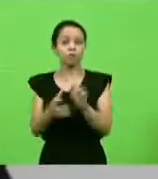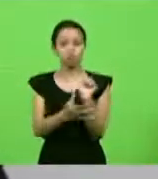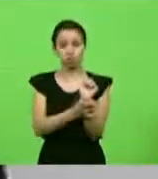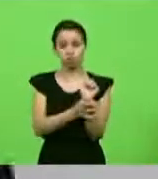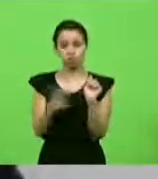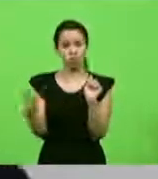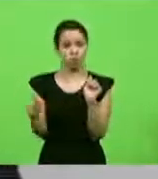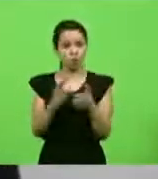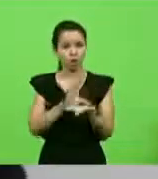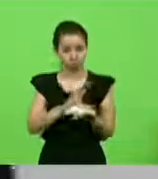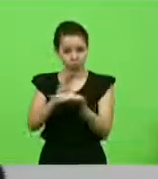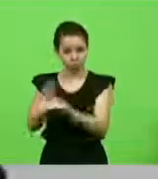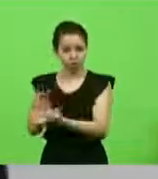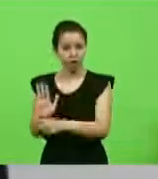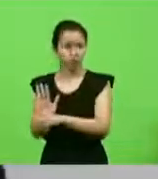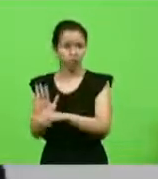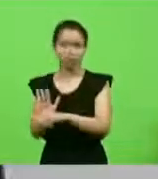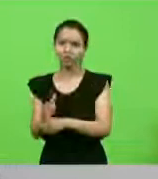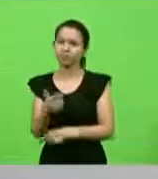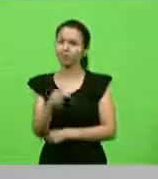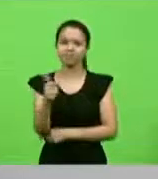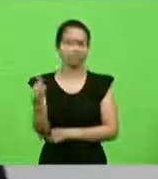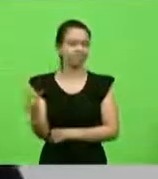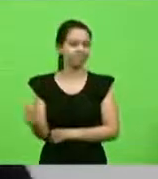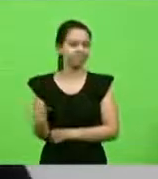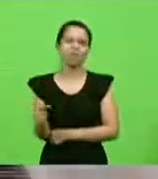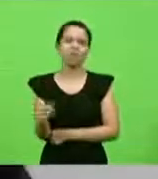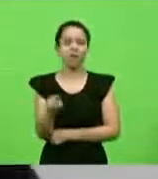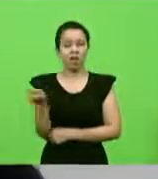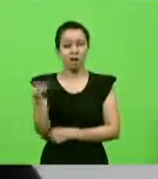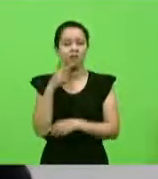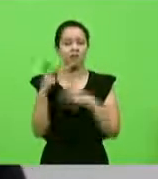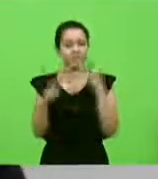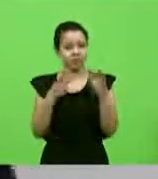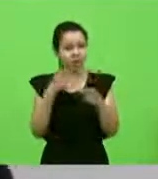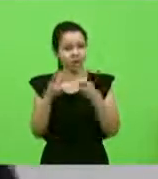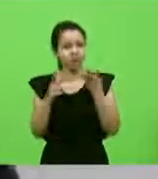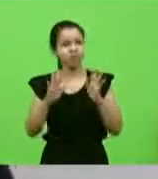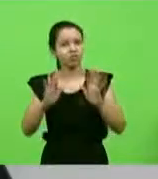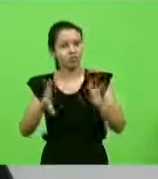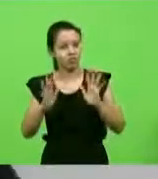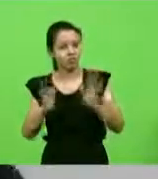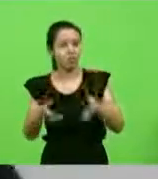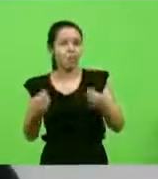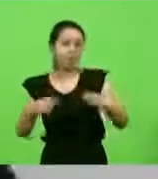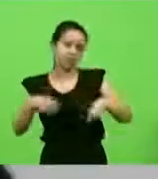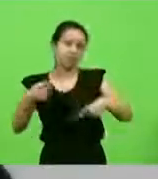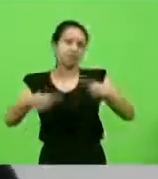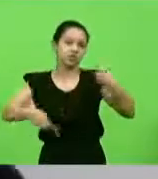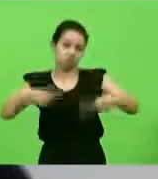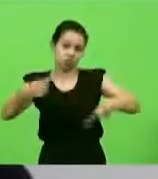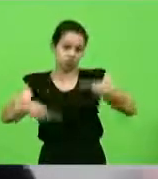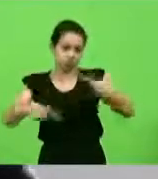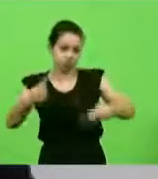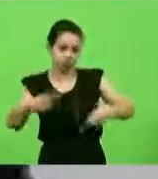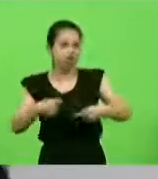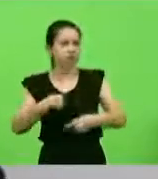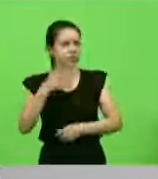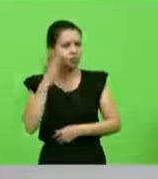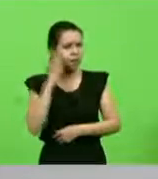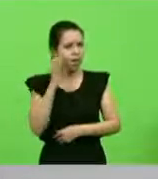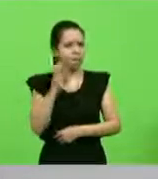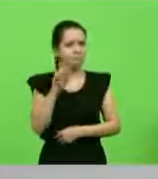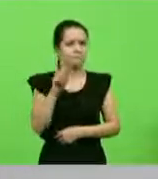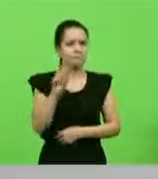causada por essa safra ou pelo menos tem alegado isso e é uma questão que tem que ser discutida. Inclusive, eu sei que a